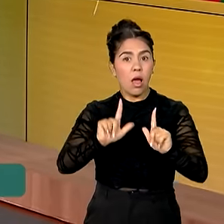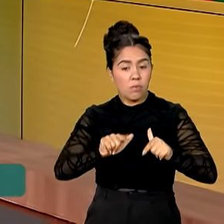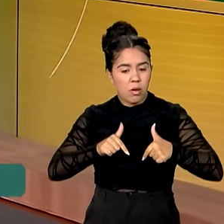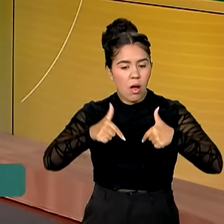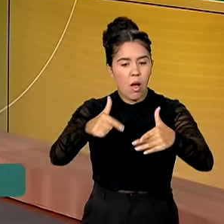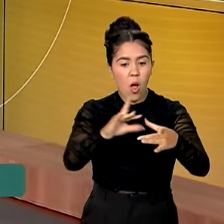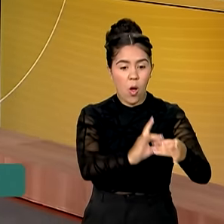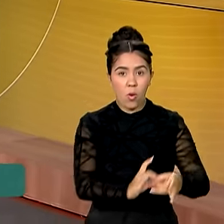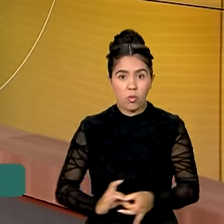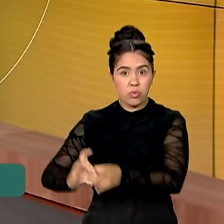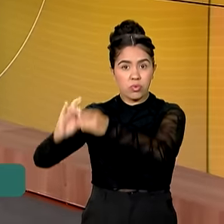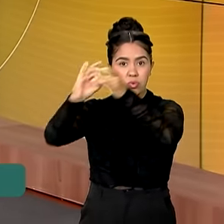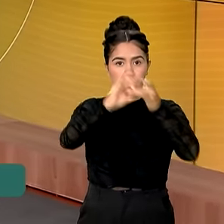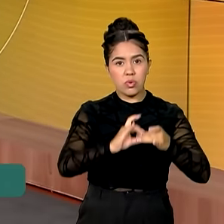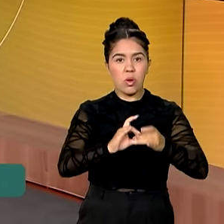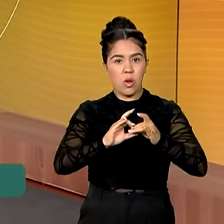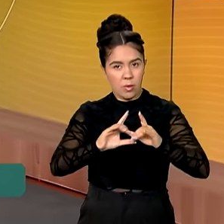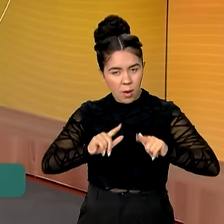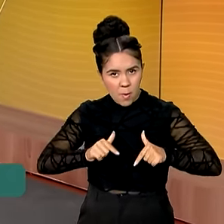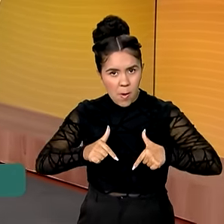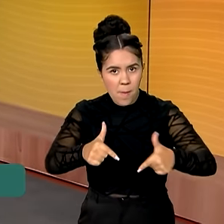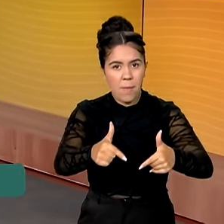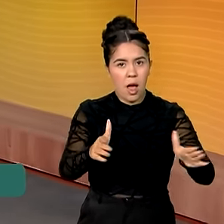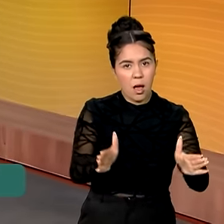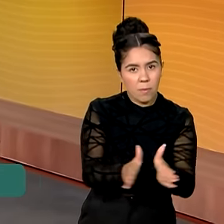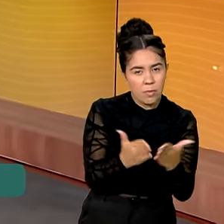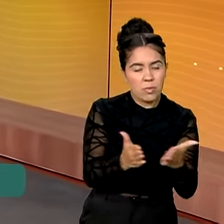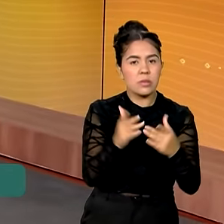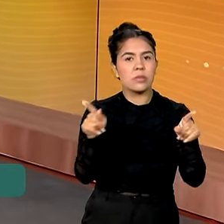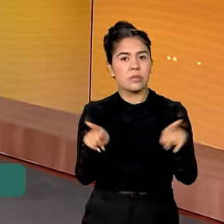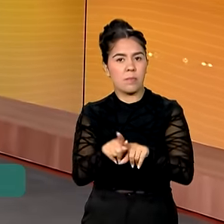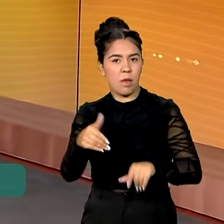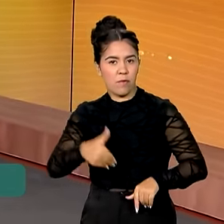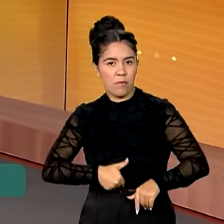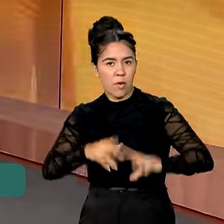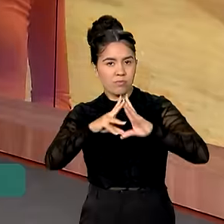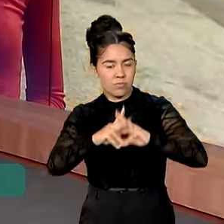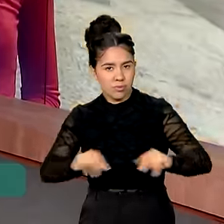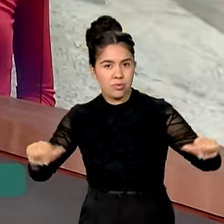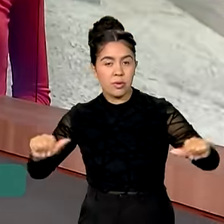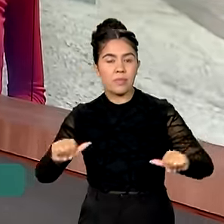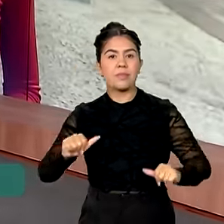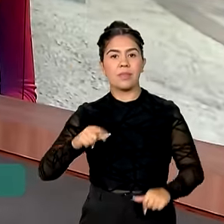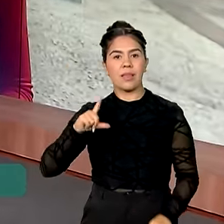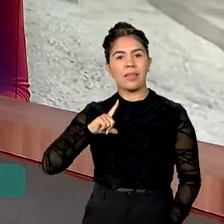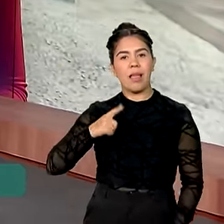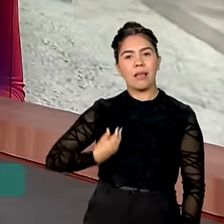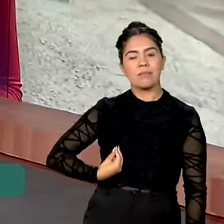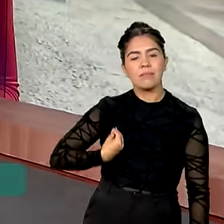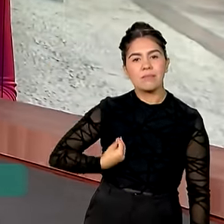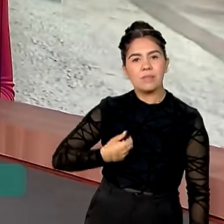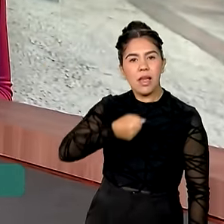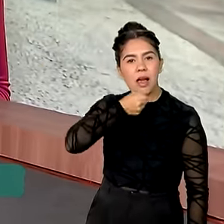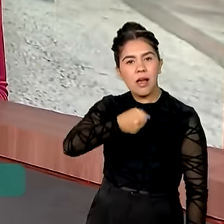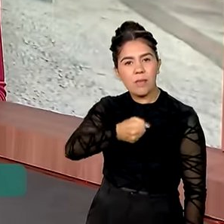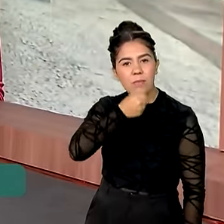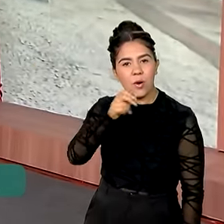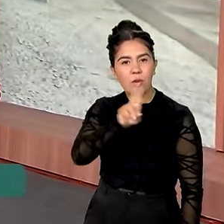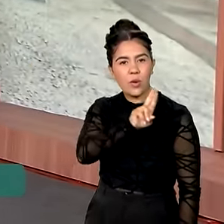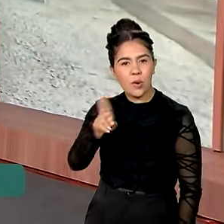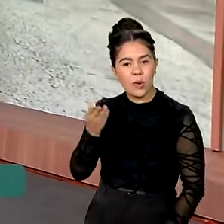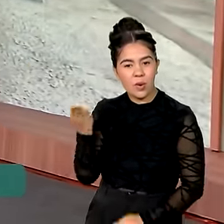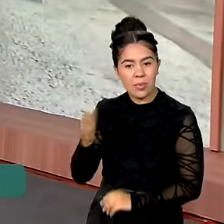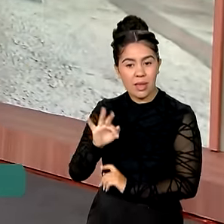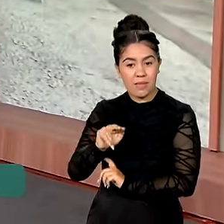contra a fome e a pobreza. E quem está lá ao vivo no Rio de Janeiro, que tem todas essas informações para a gente, é a